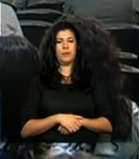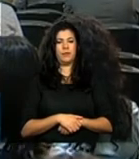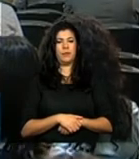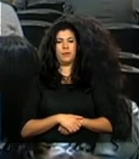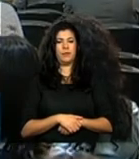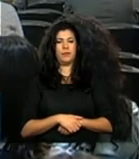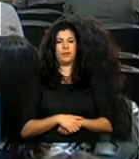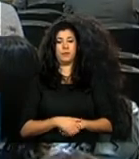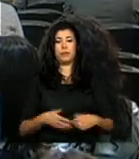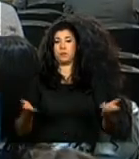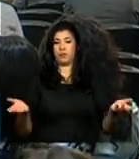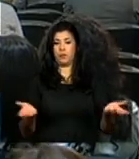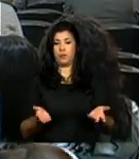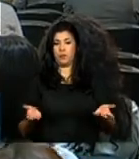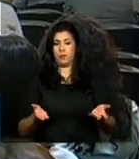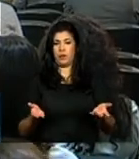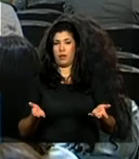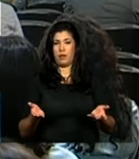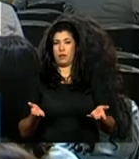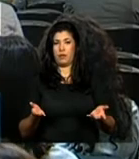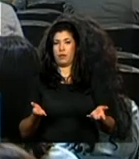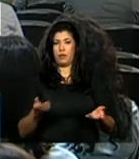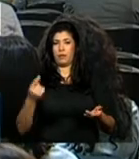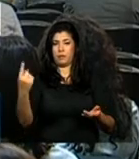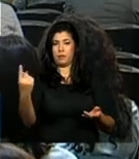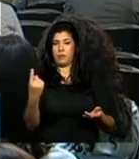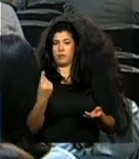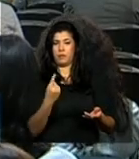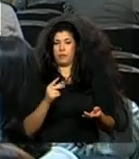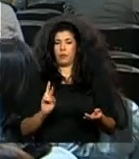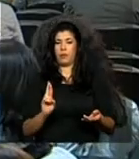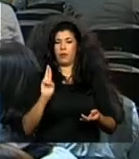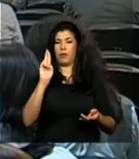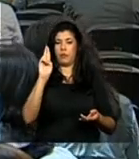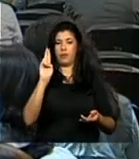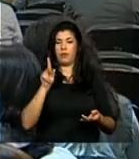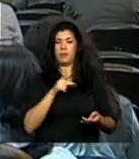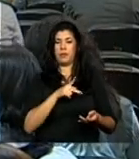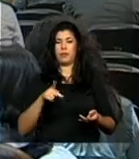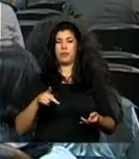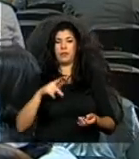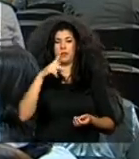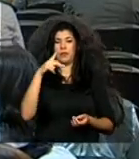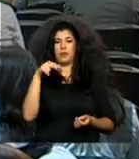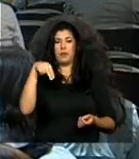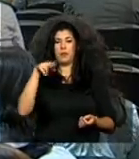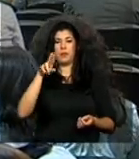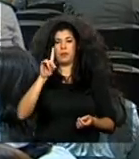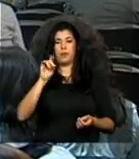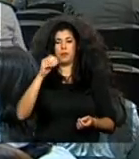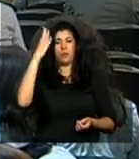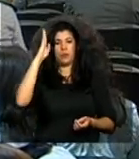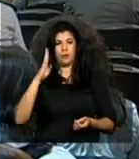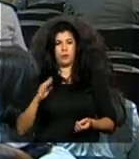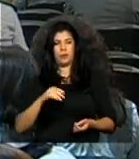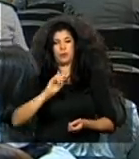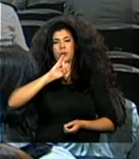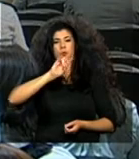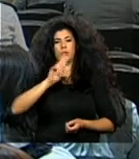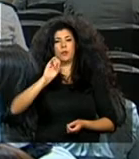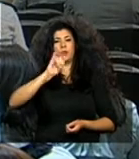Neste momento, ouviremos o representante e residente do PNUD no Brasil, o senhor Jorge Chediek.